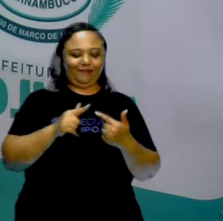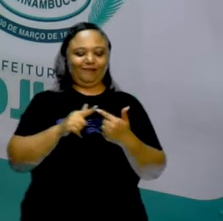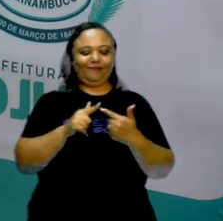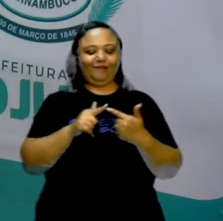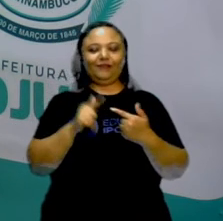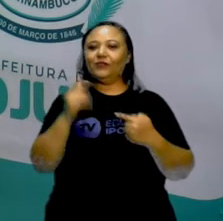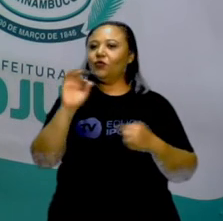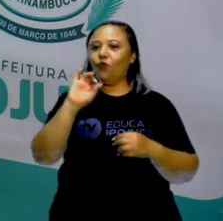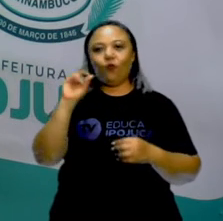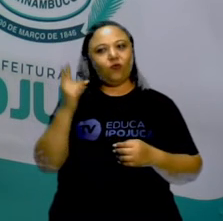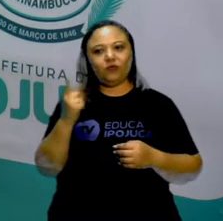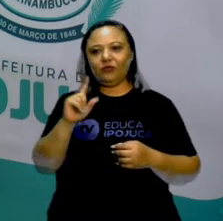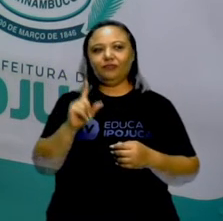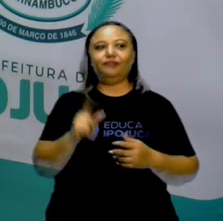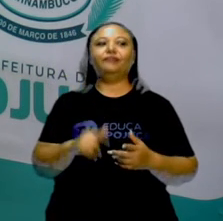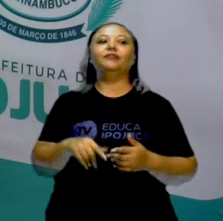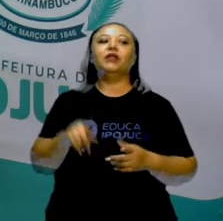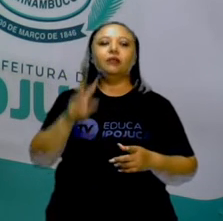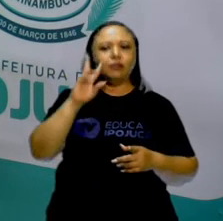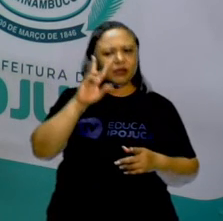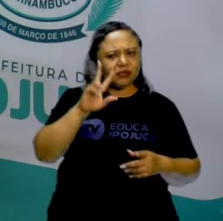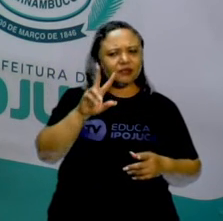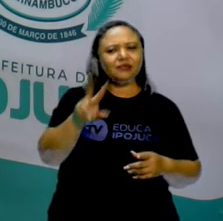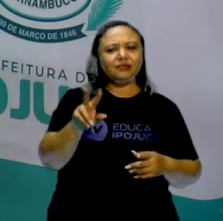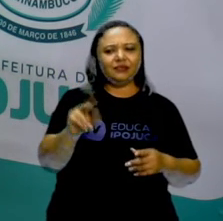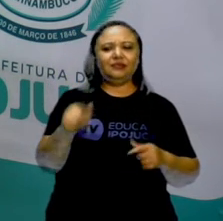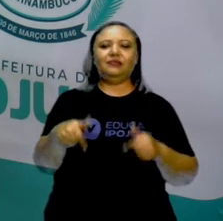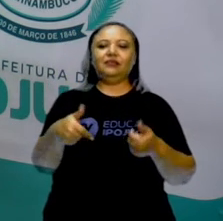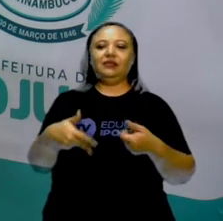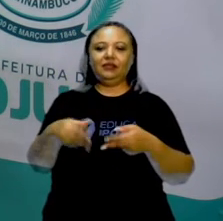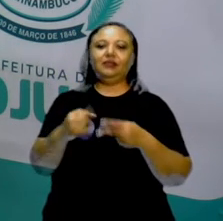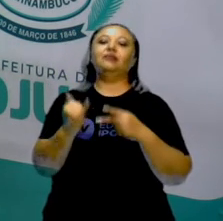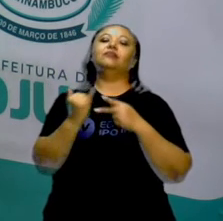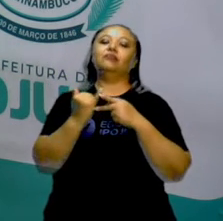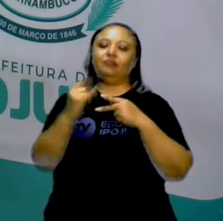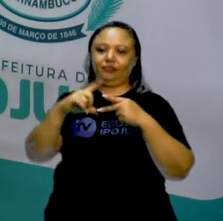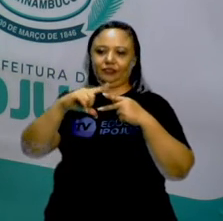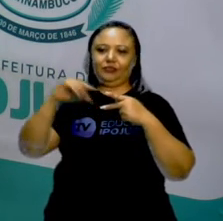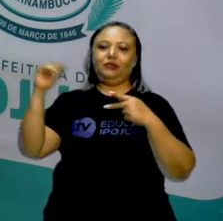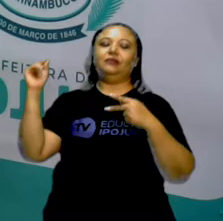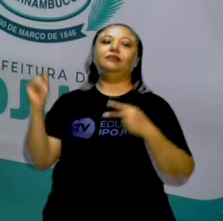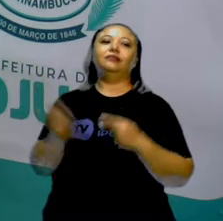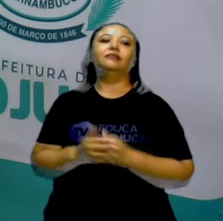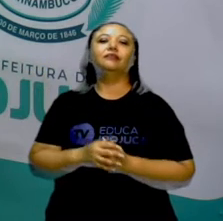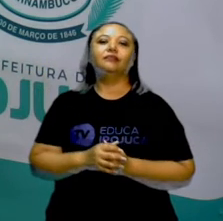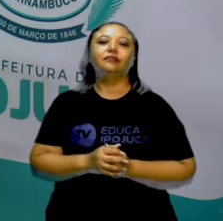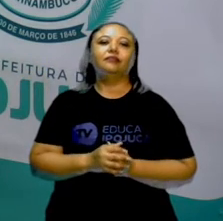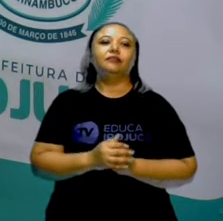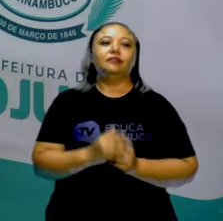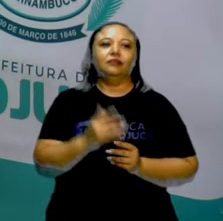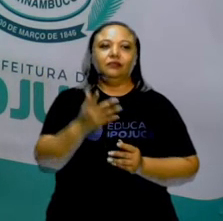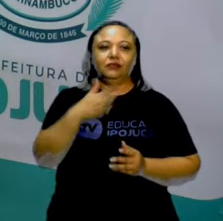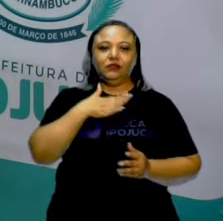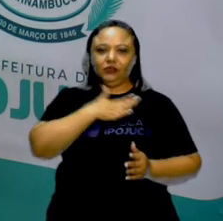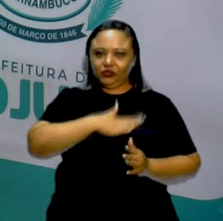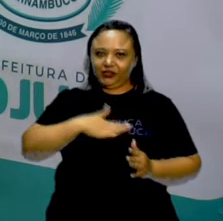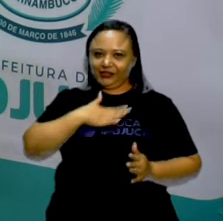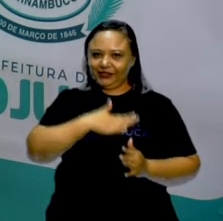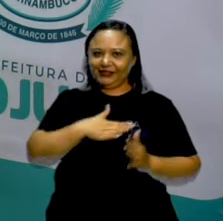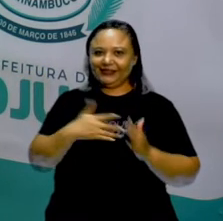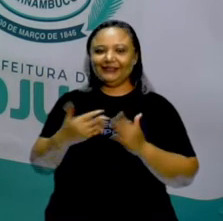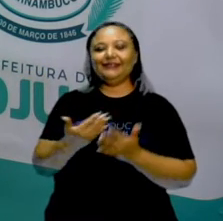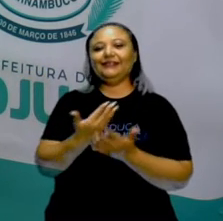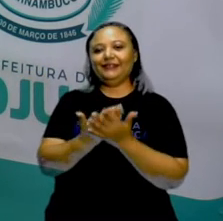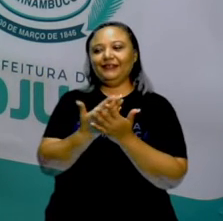menos, a gente já tem ideia aqui de que eles são polígonos. Tá bom? Gostaram da aula de hoje?